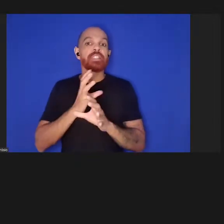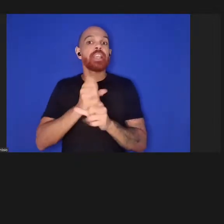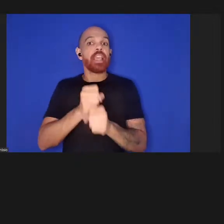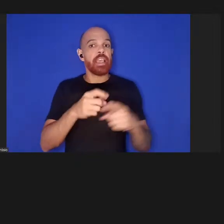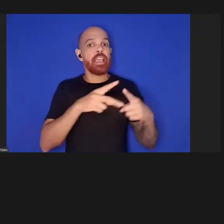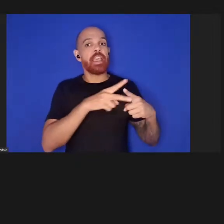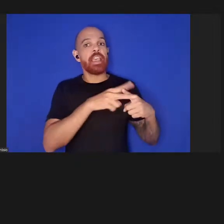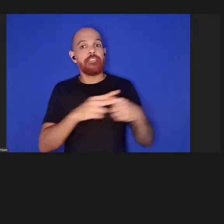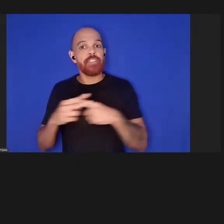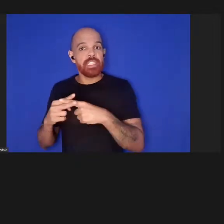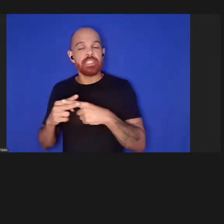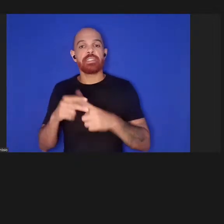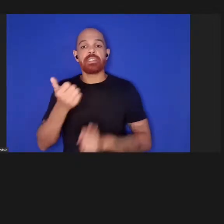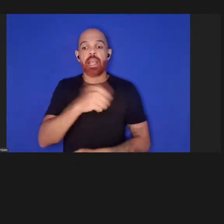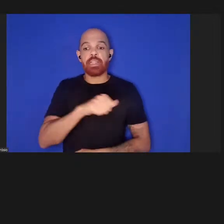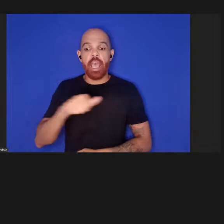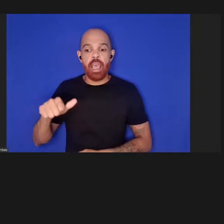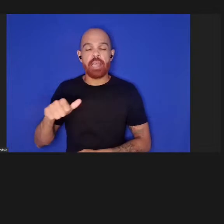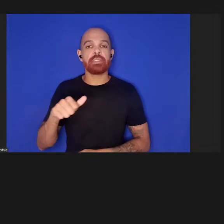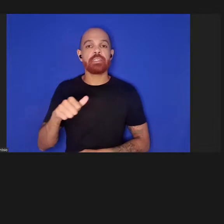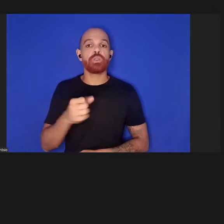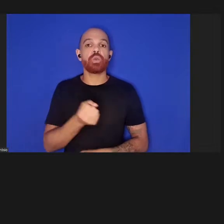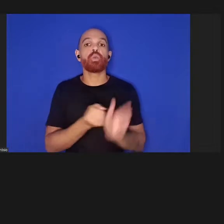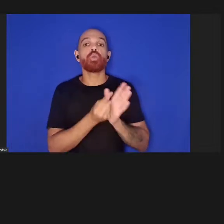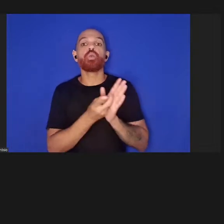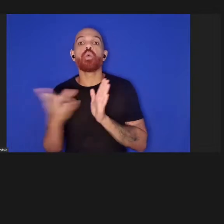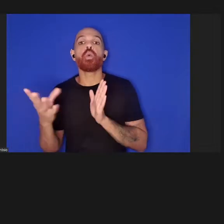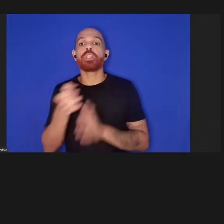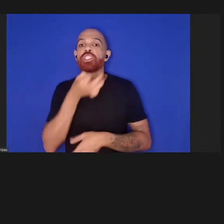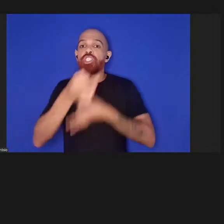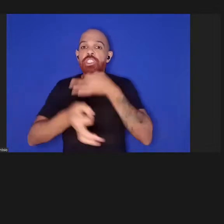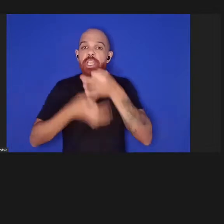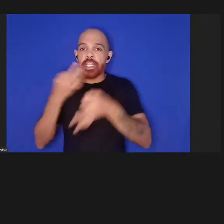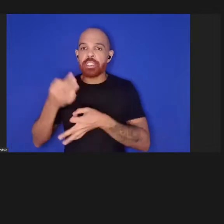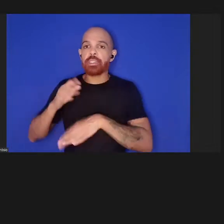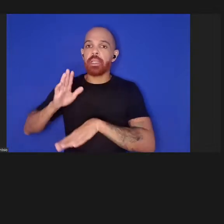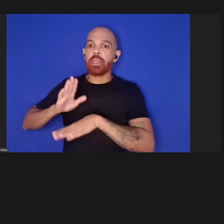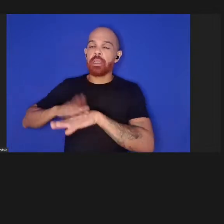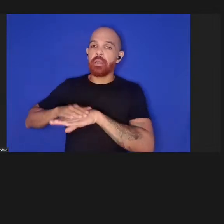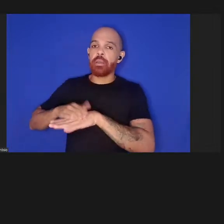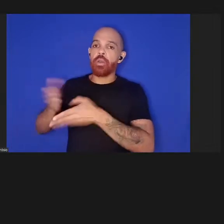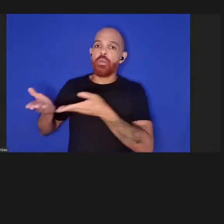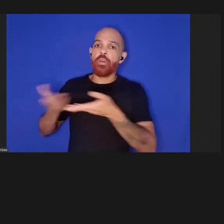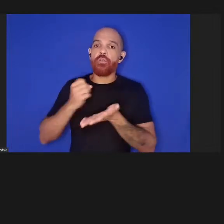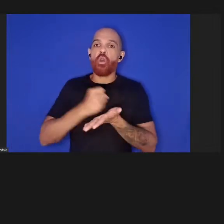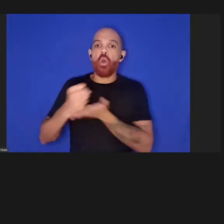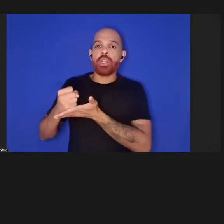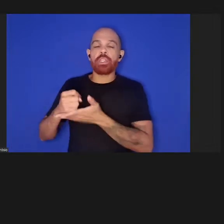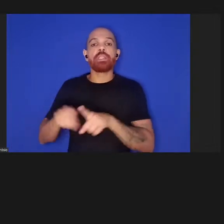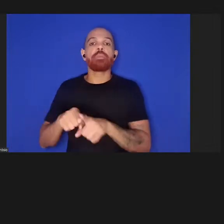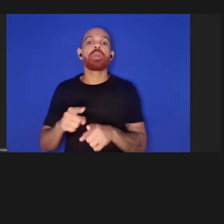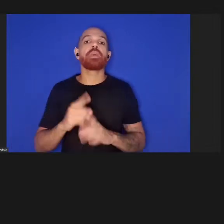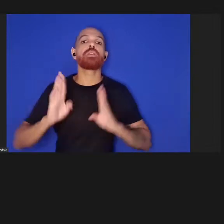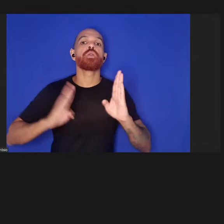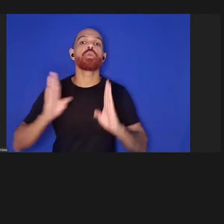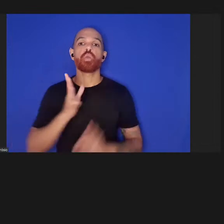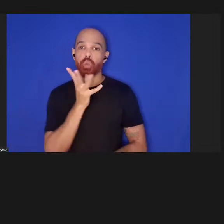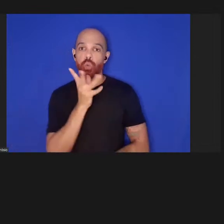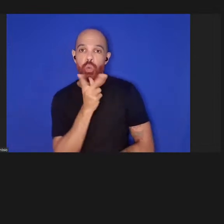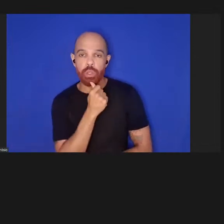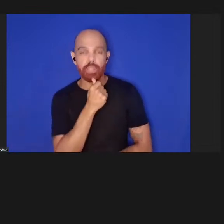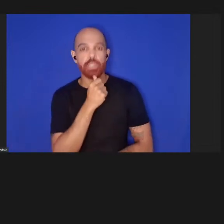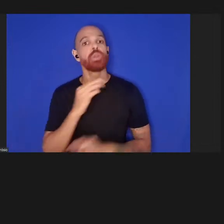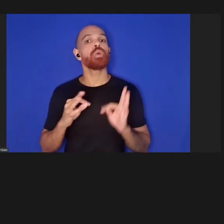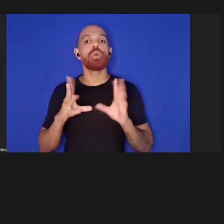análise o número de críticas de críticos que foram contratados e a duração do processo tudo isso